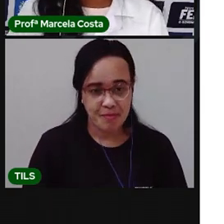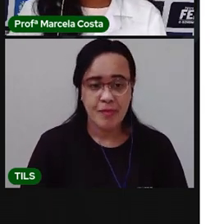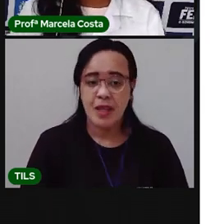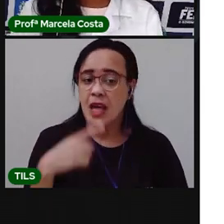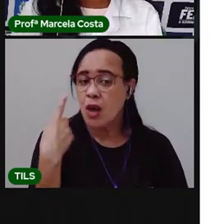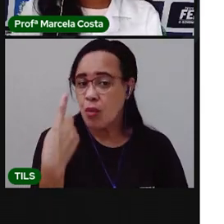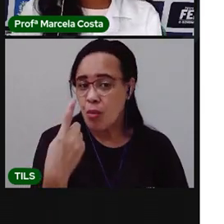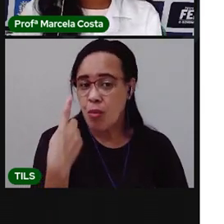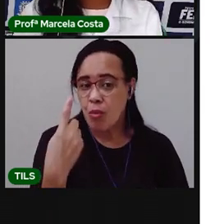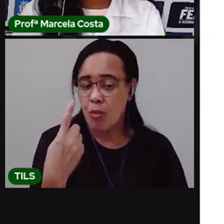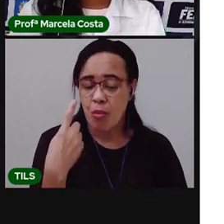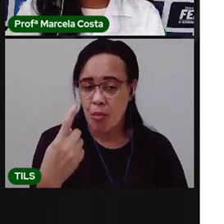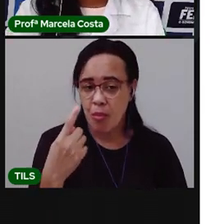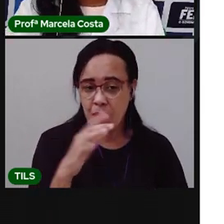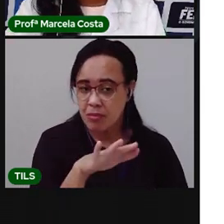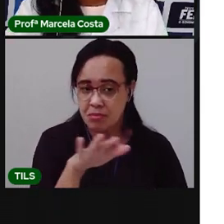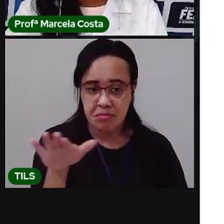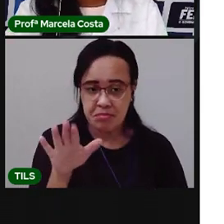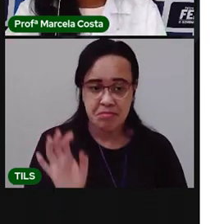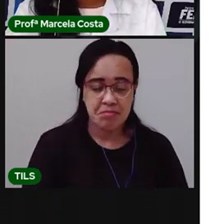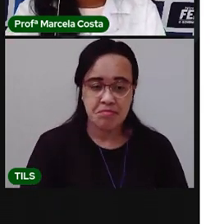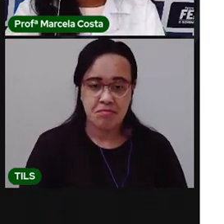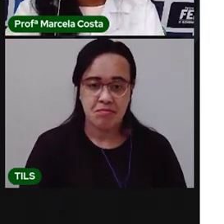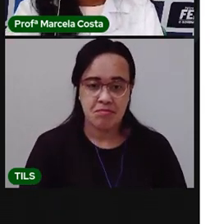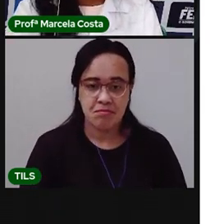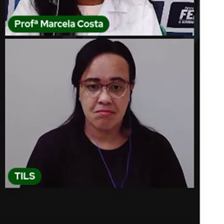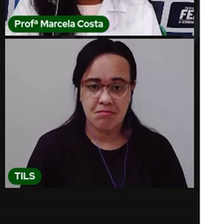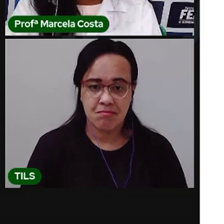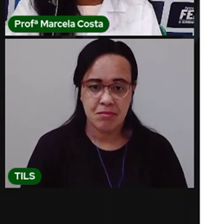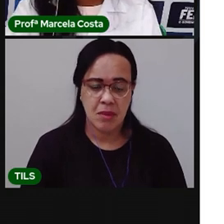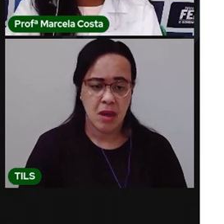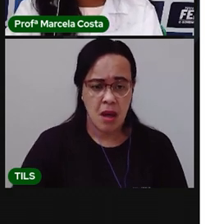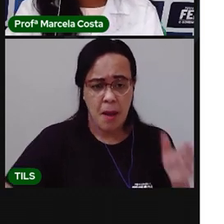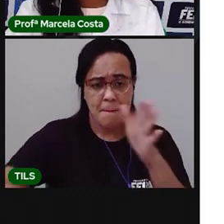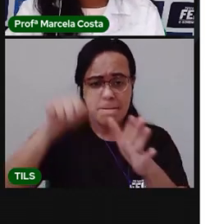que ela só tem uma sílaba. Qual a letra inicial?